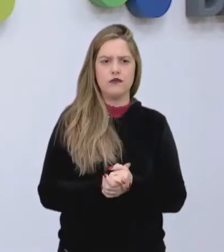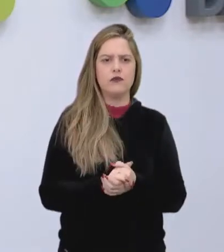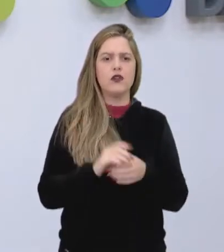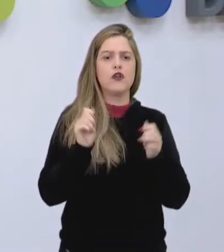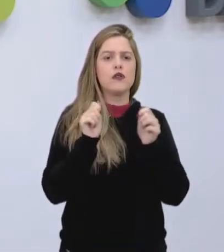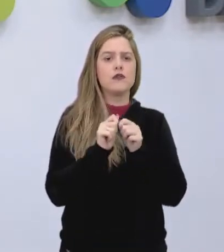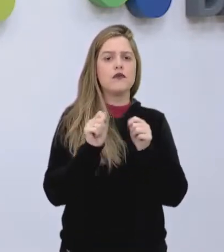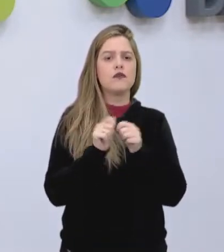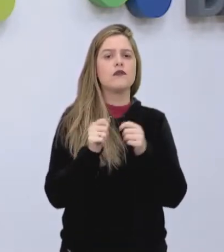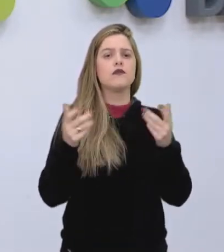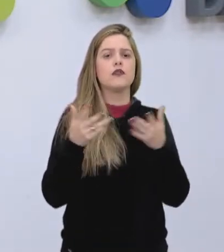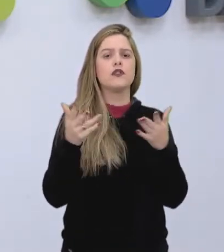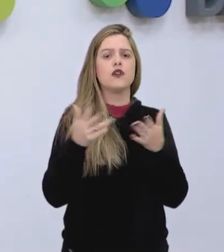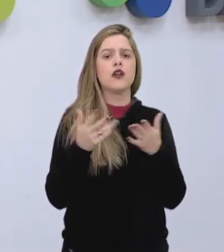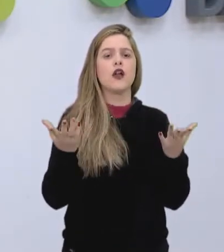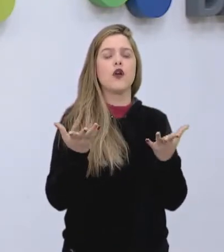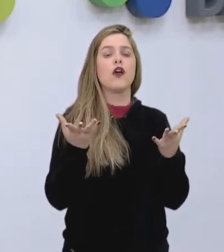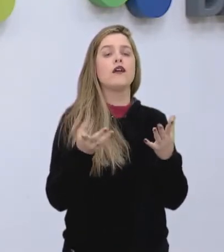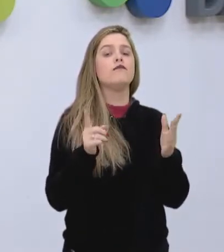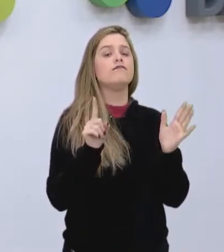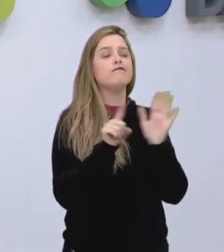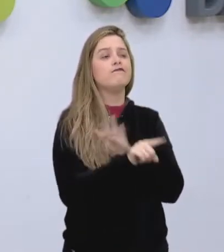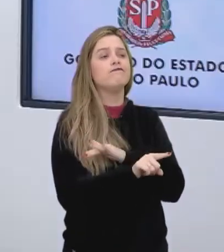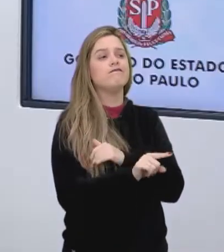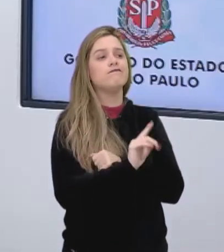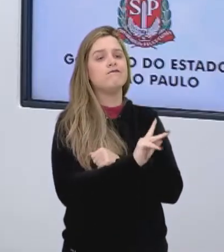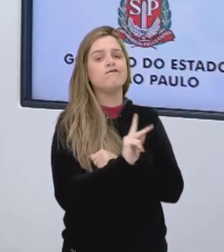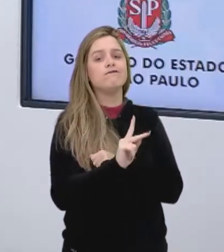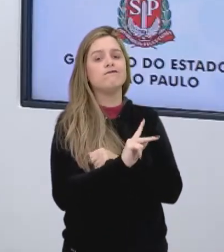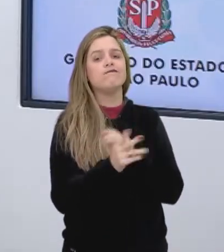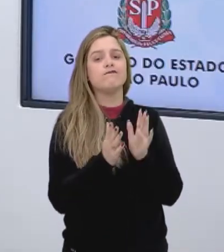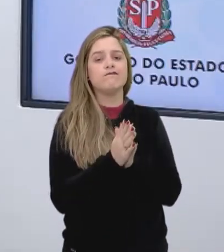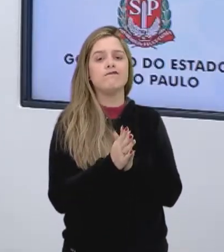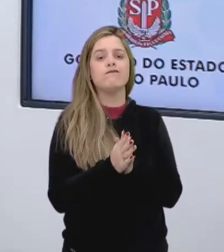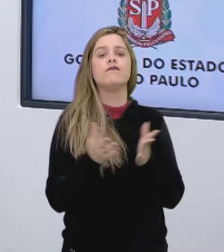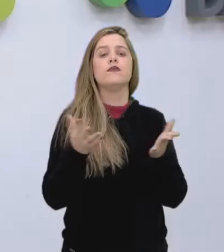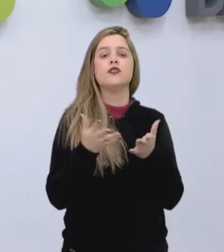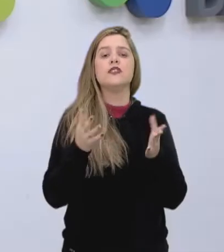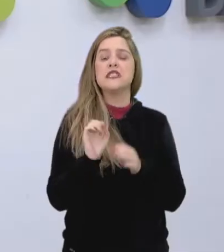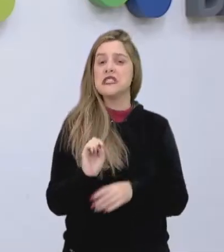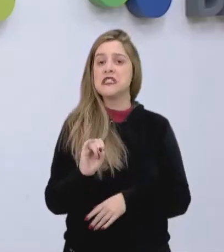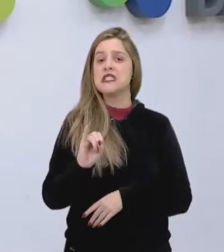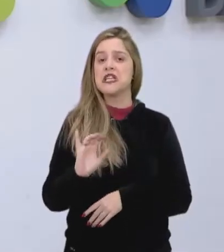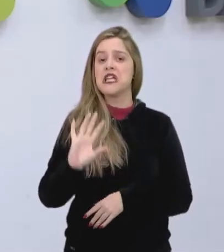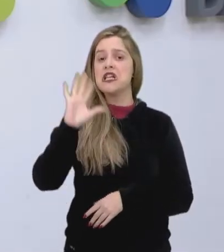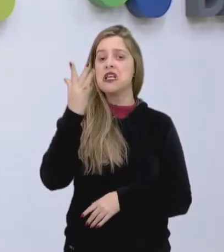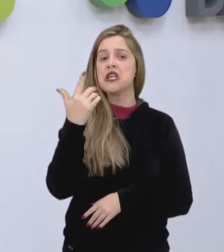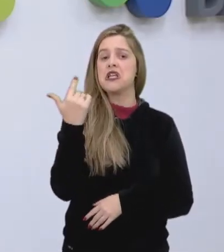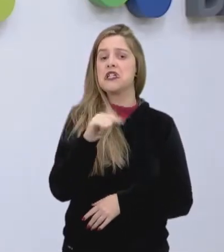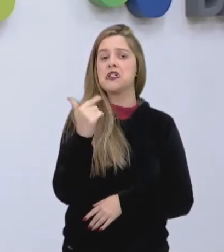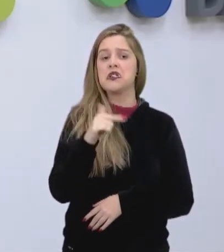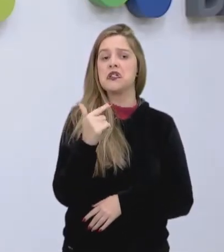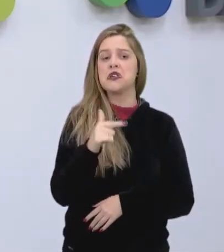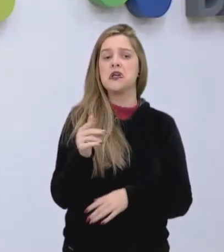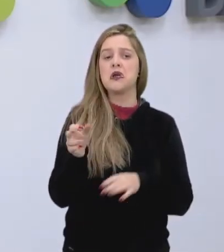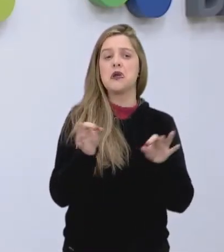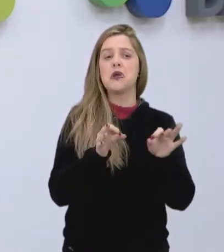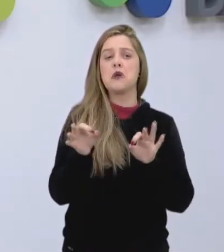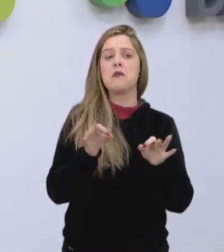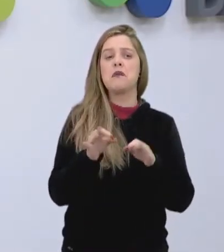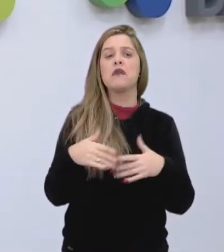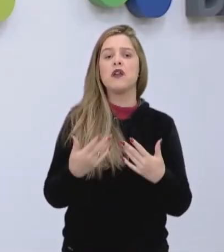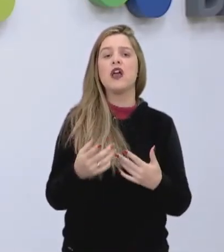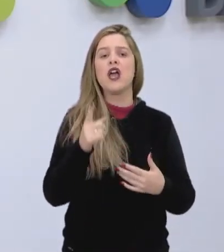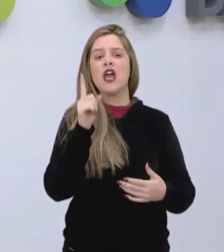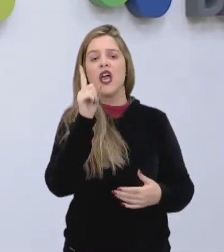eu vou fazer agora uma provocação, professora. Vamos lá, aceito. E se de repente não tiver humanos trabalhando, será